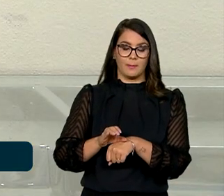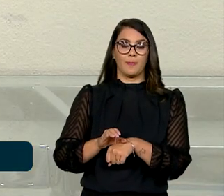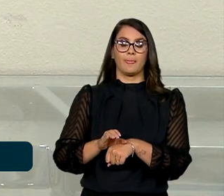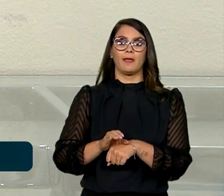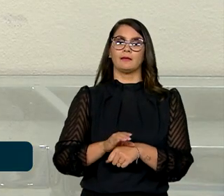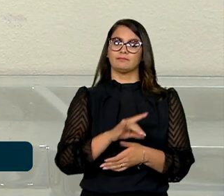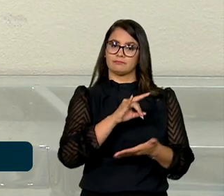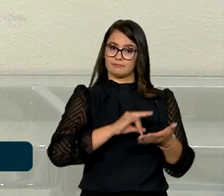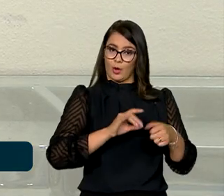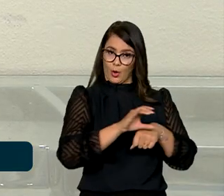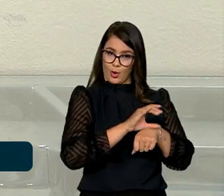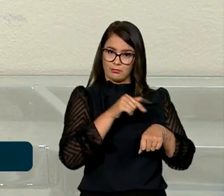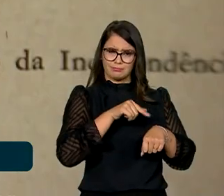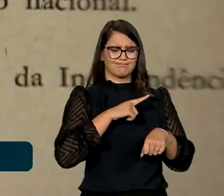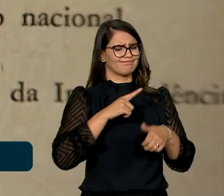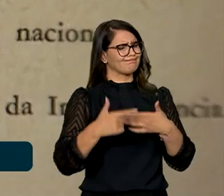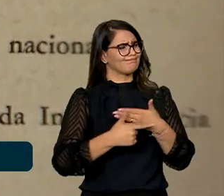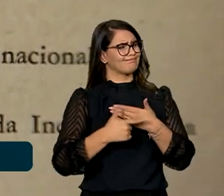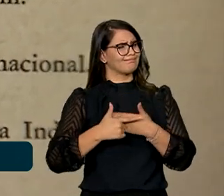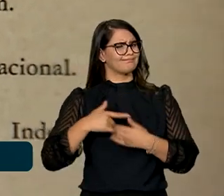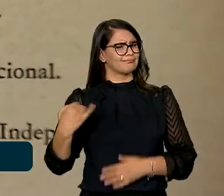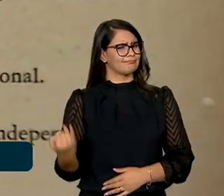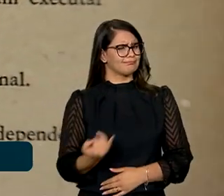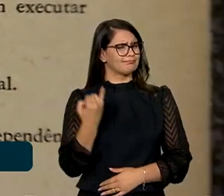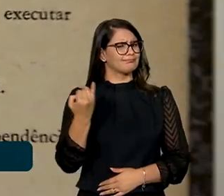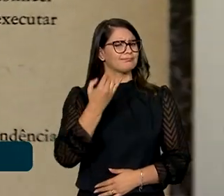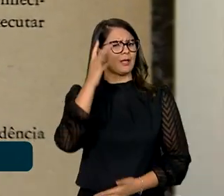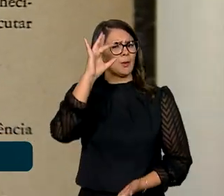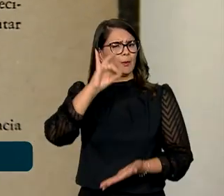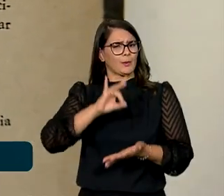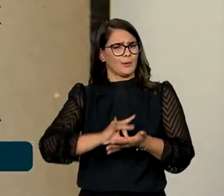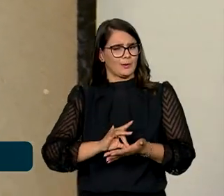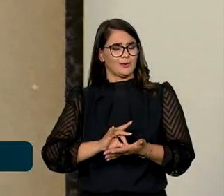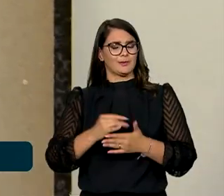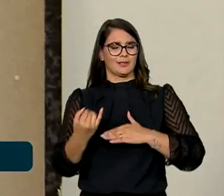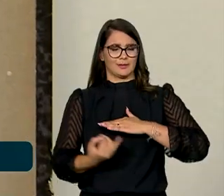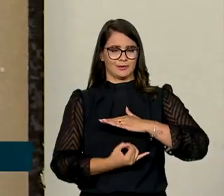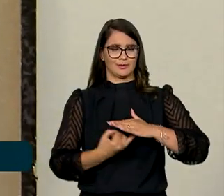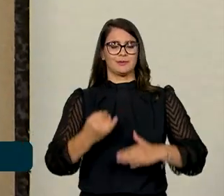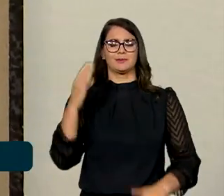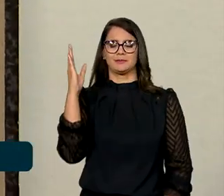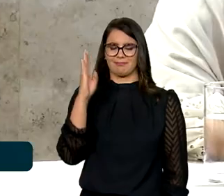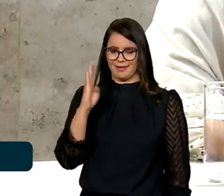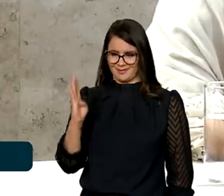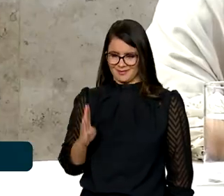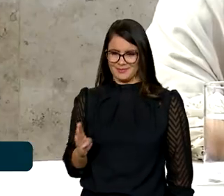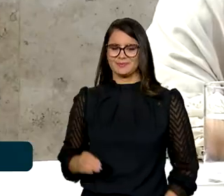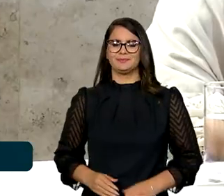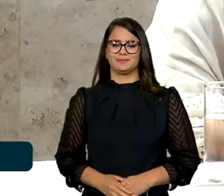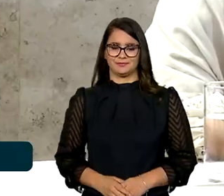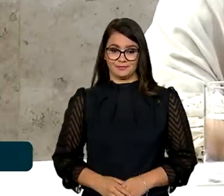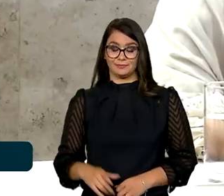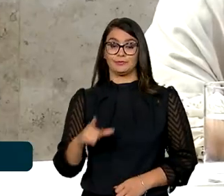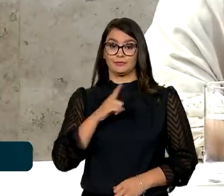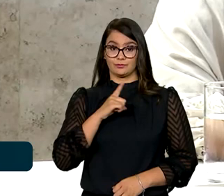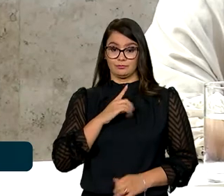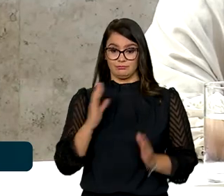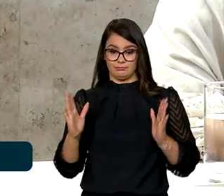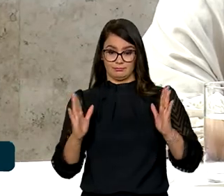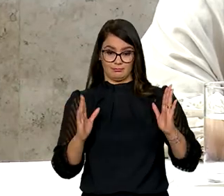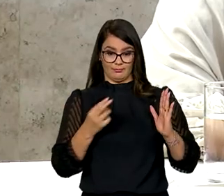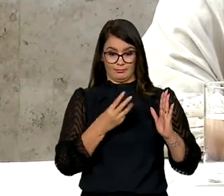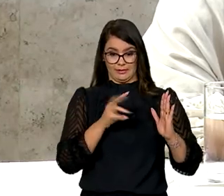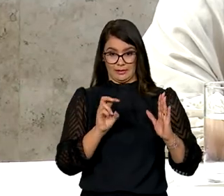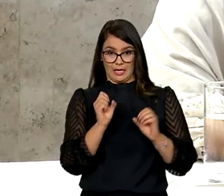a Carta Magna teve um papel essencial na consolidação das instituições brasileiras. Nós tivemos, nesses 35